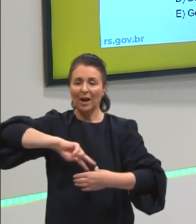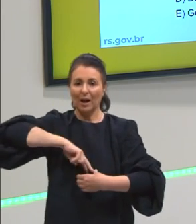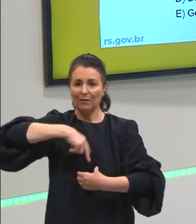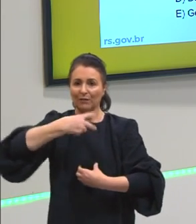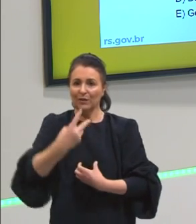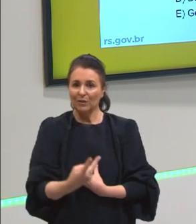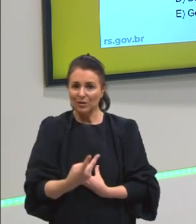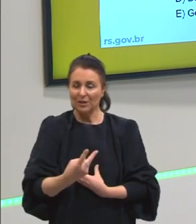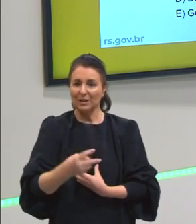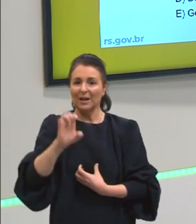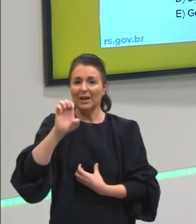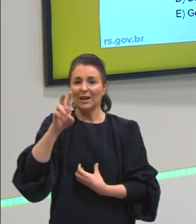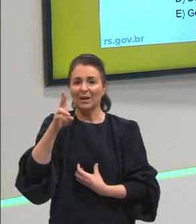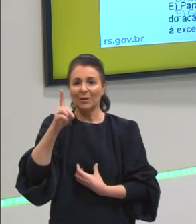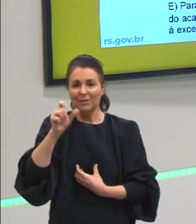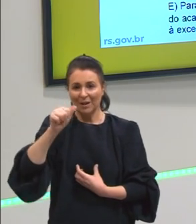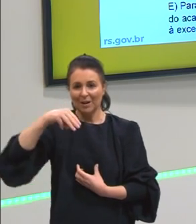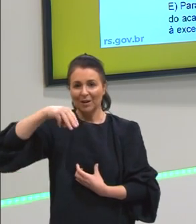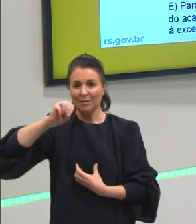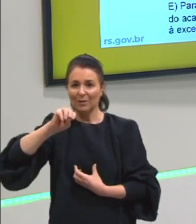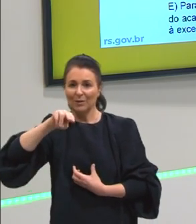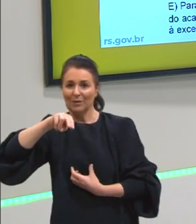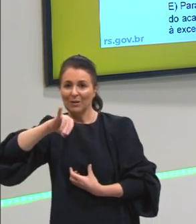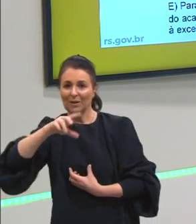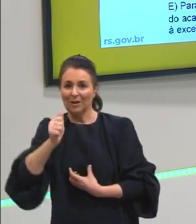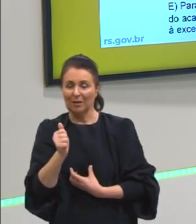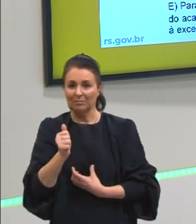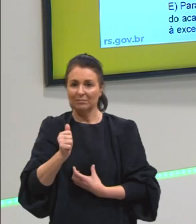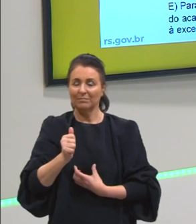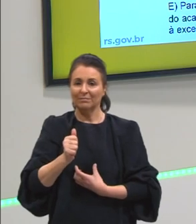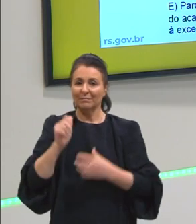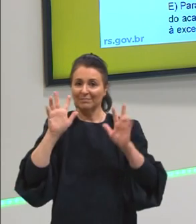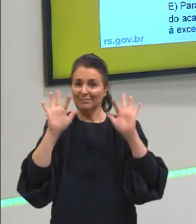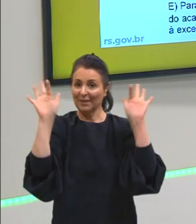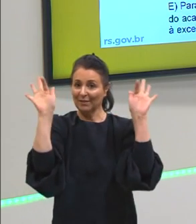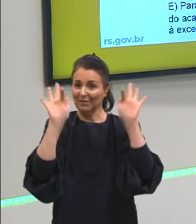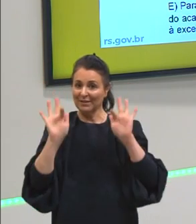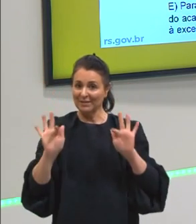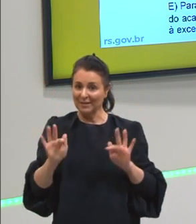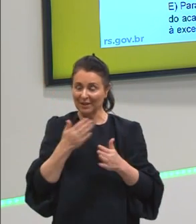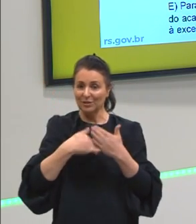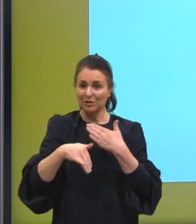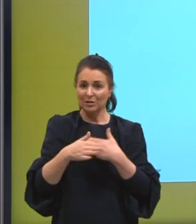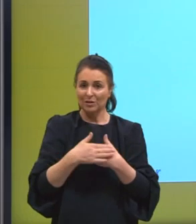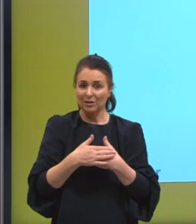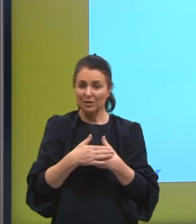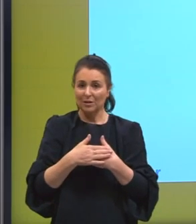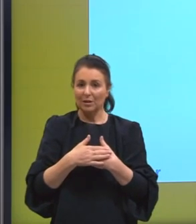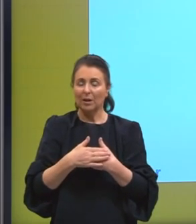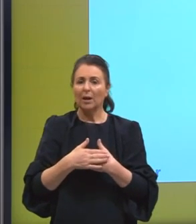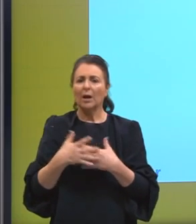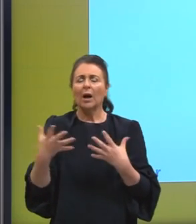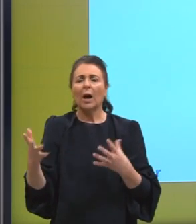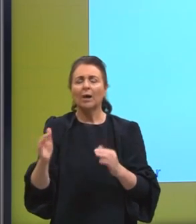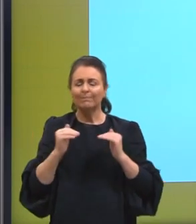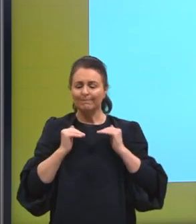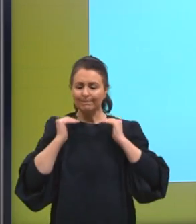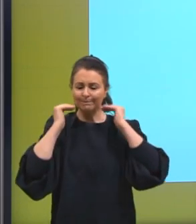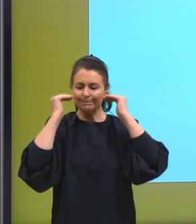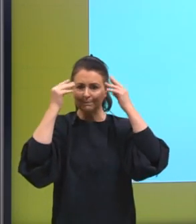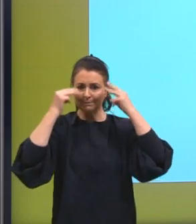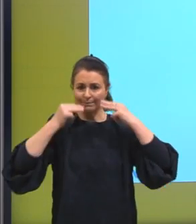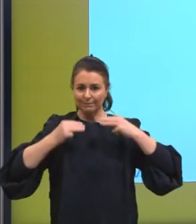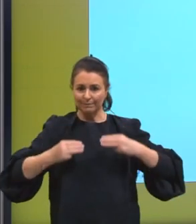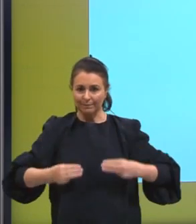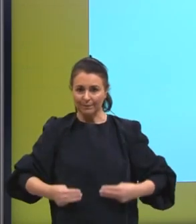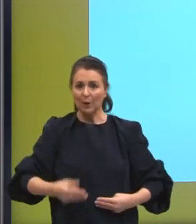e a eudaimonia que era a felicidade para os cidadãos fechando para Aristóteles a excelência moral é o que torna